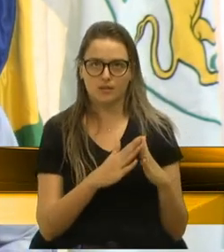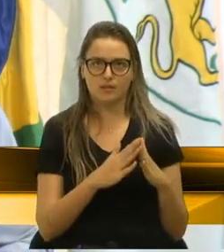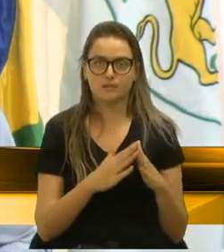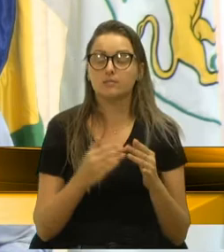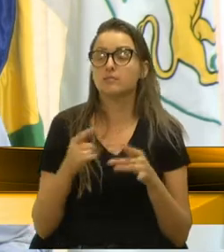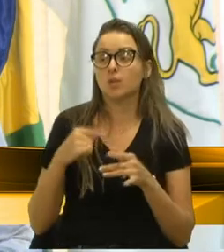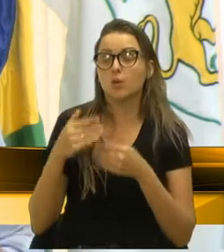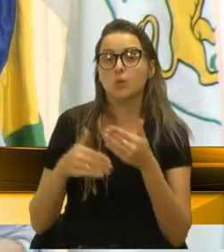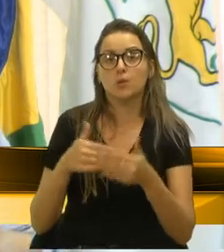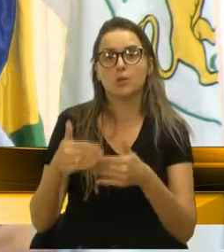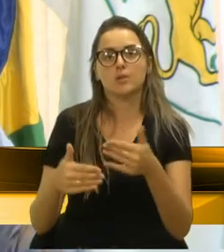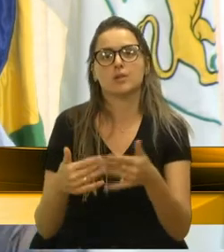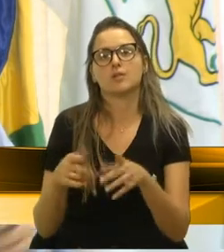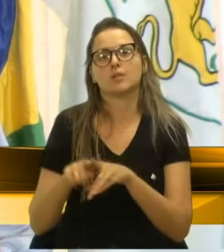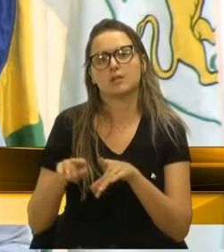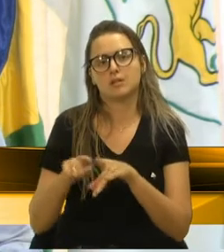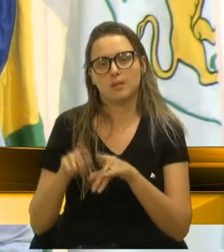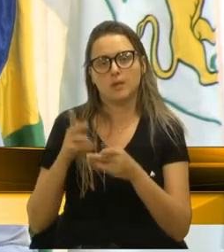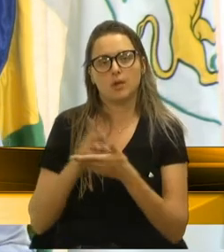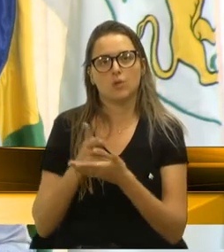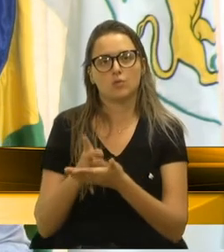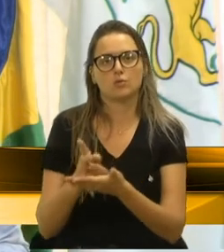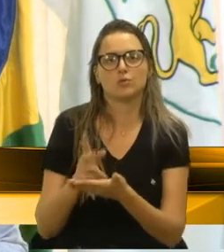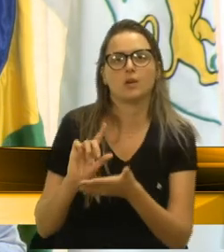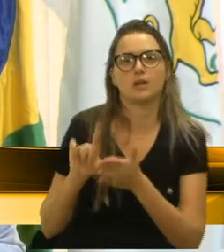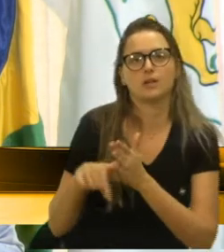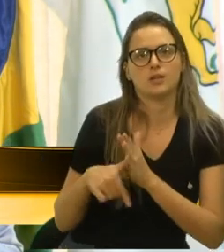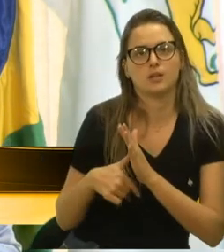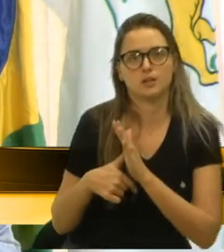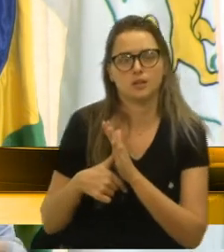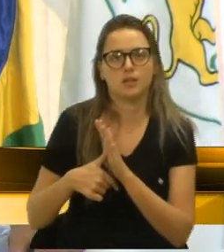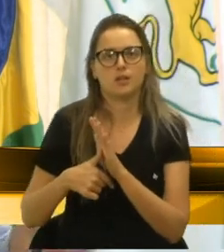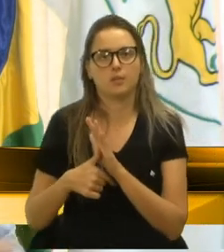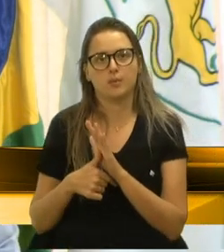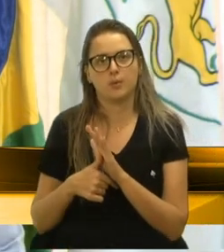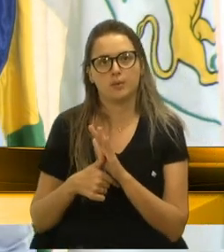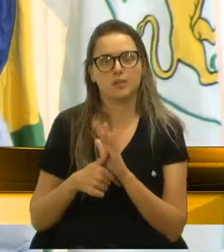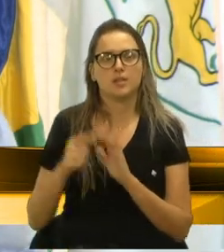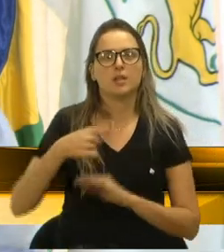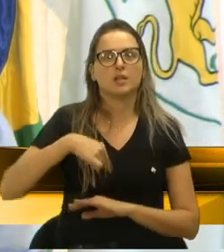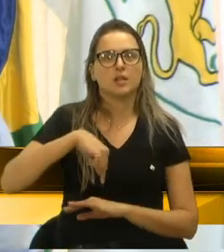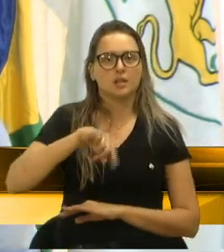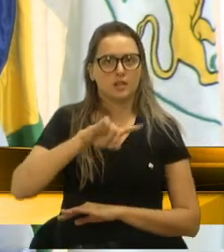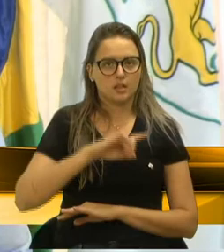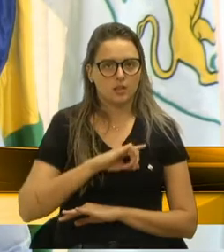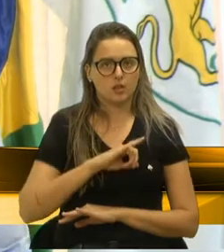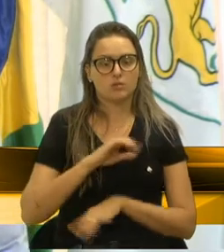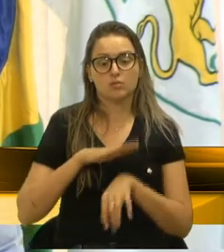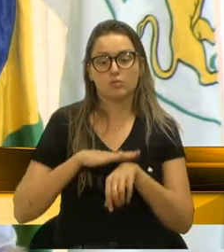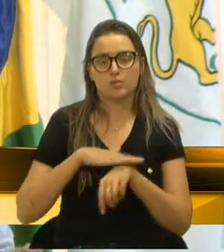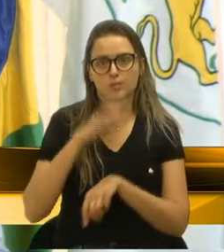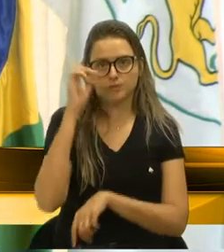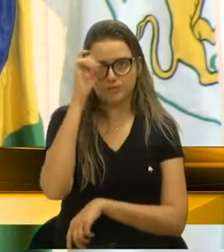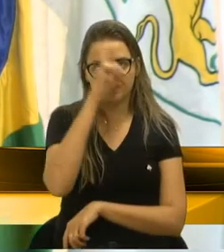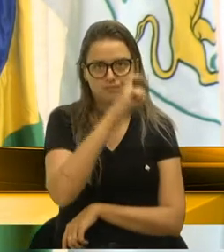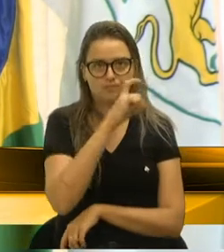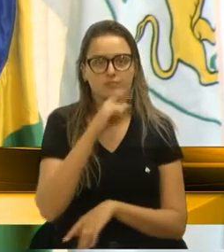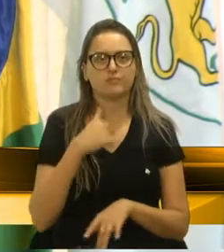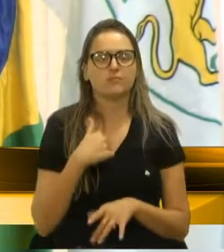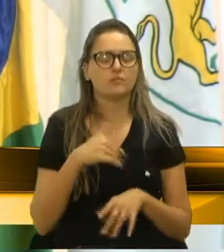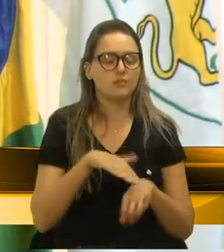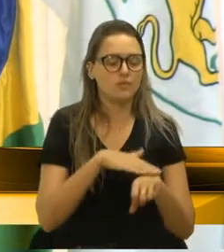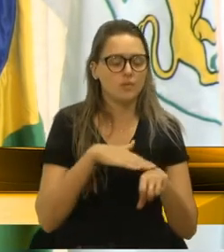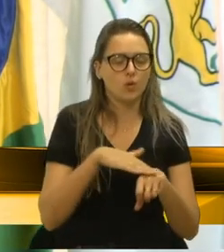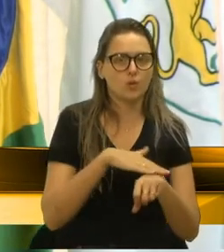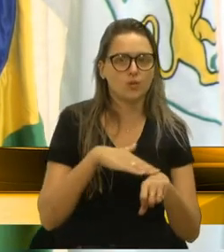esse processo não possa seguir depois que a gente superar essa fase difícil? Estive reunido com a secretária